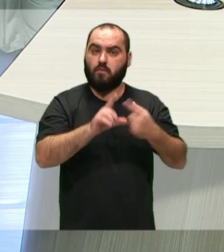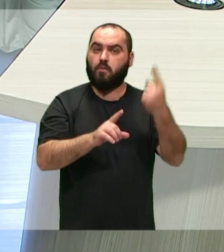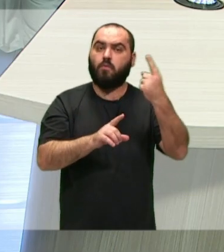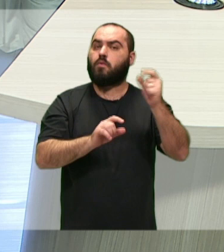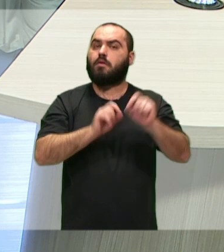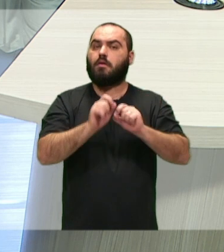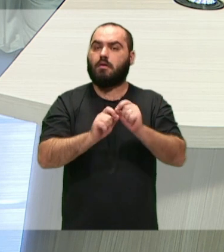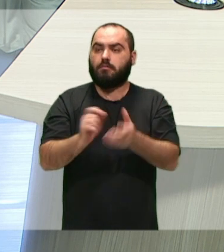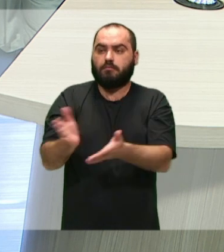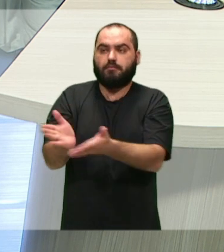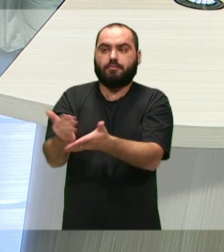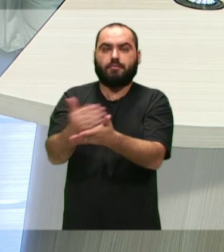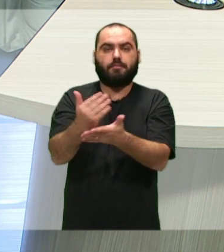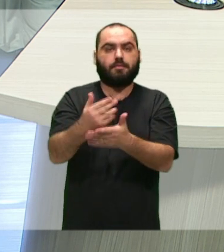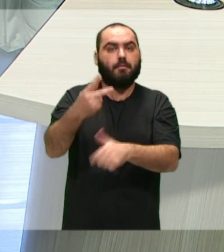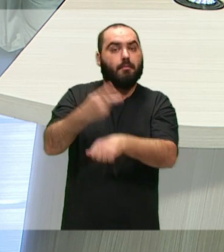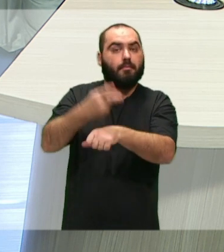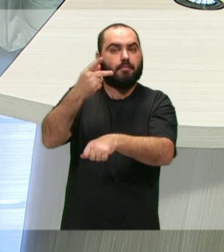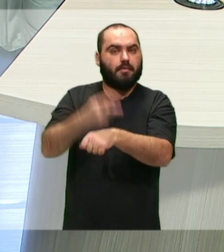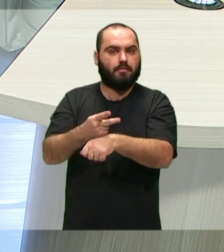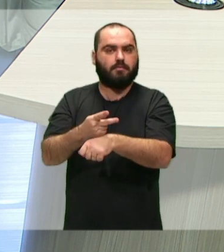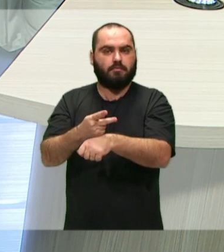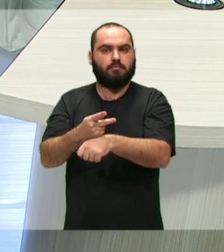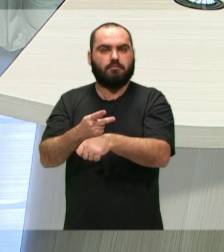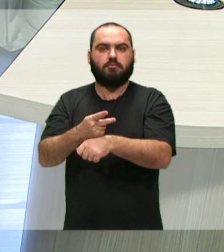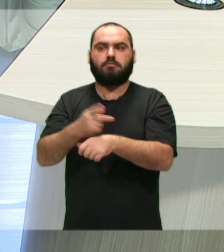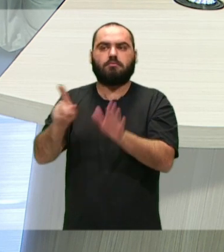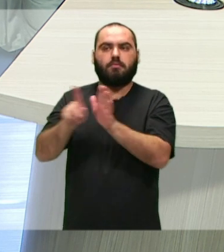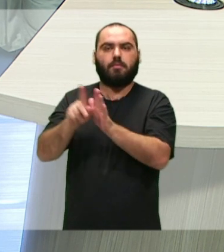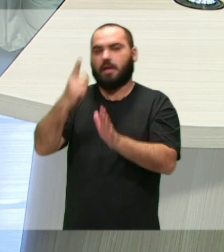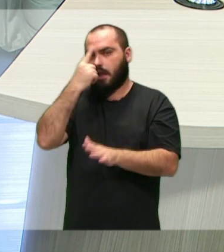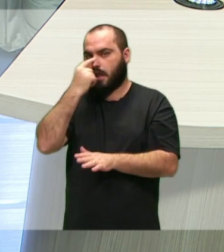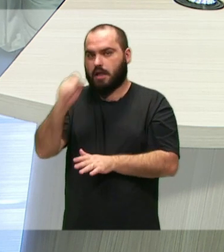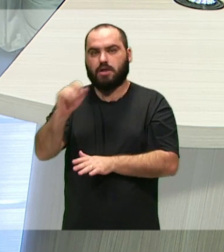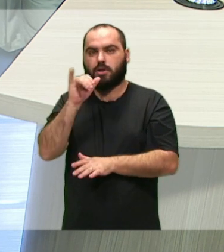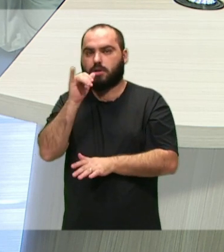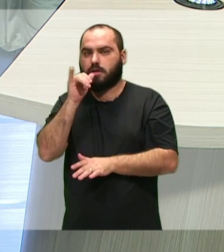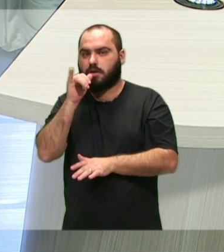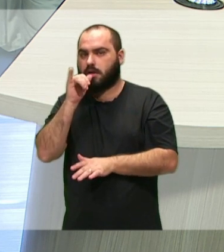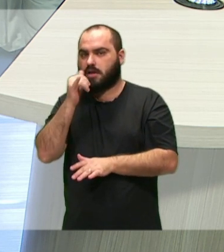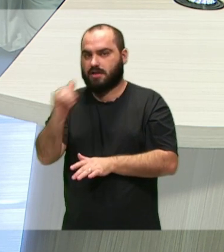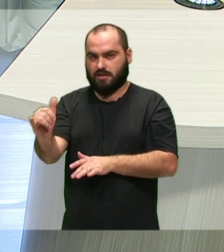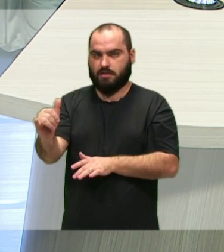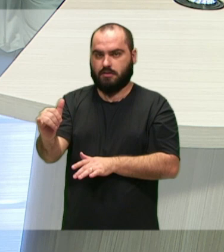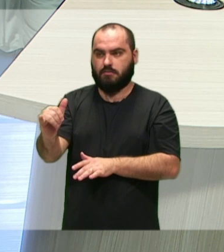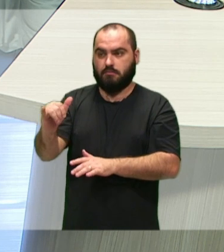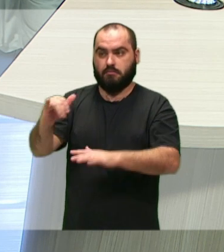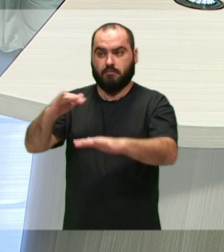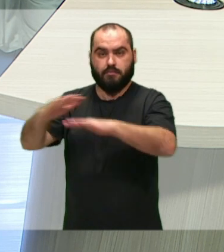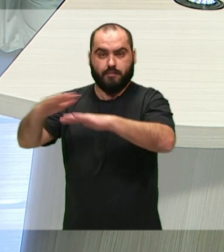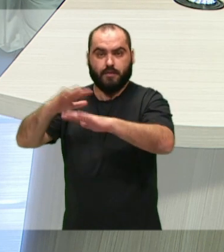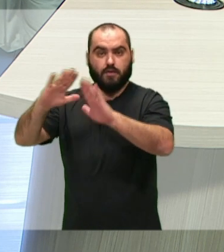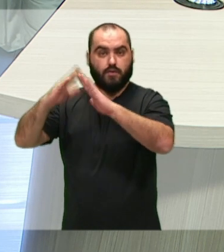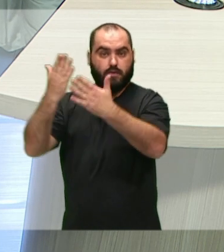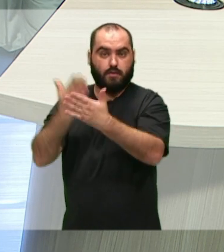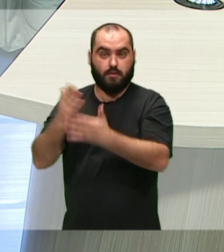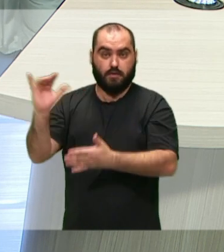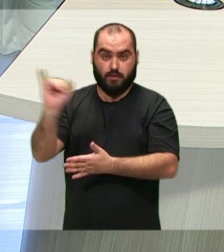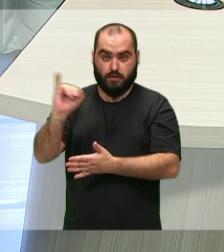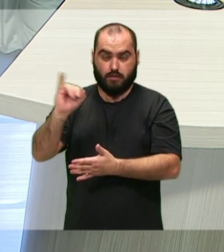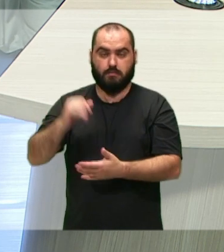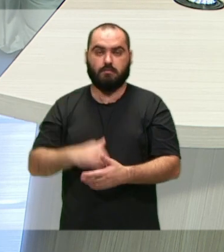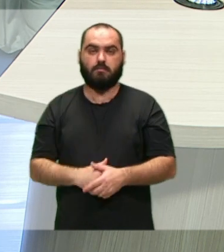delas, a campanha coleta premiada, edição resíduos eletrônicos que mobilizou escolas de Itajaí. As escolas